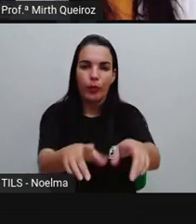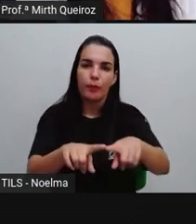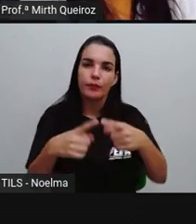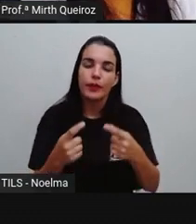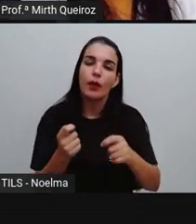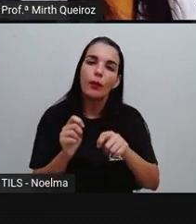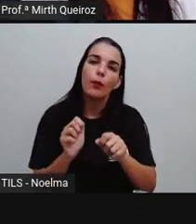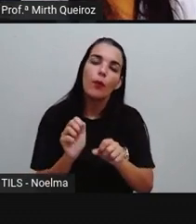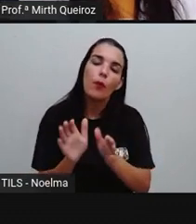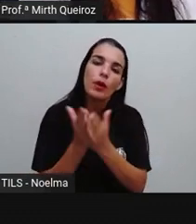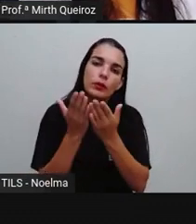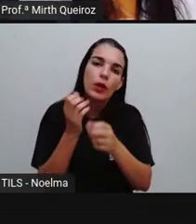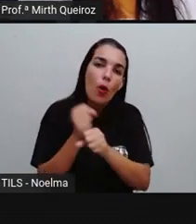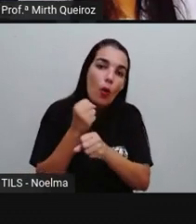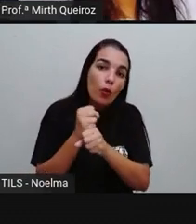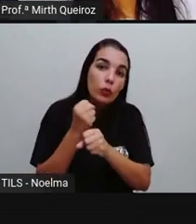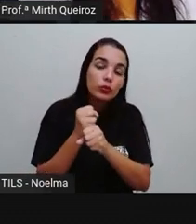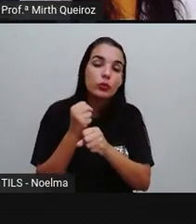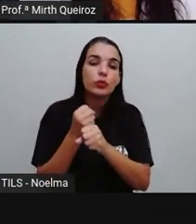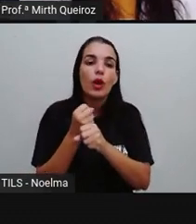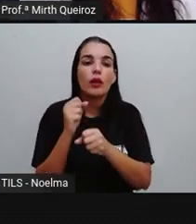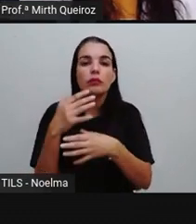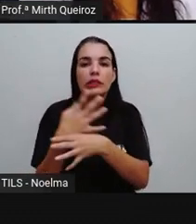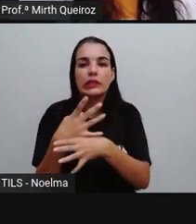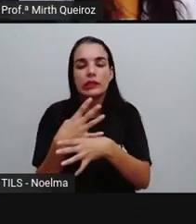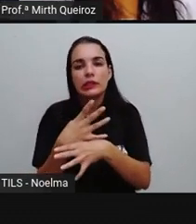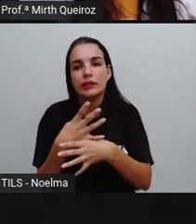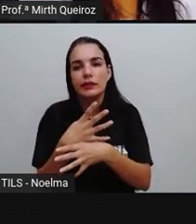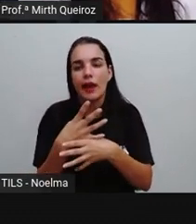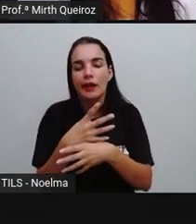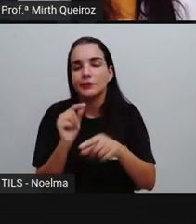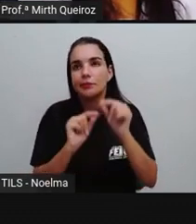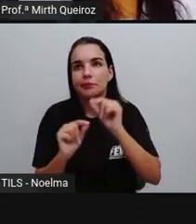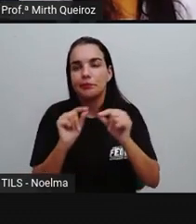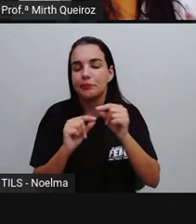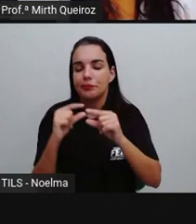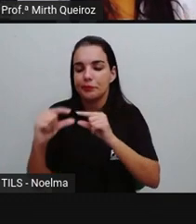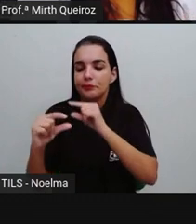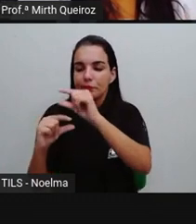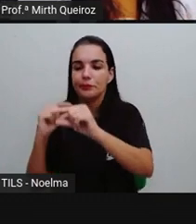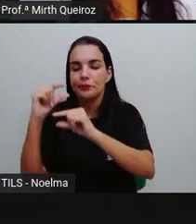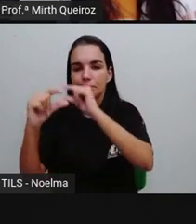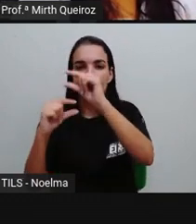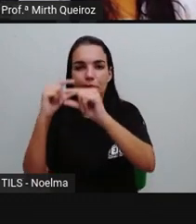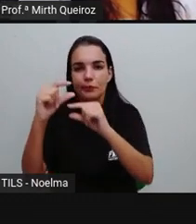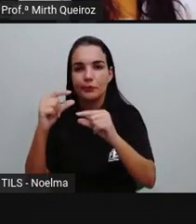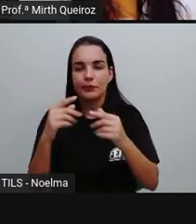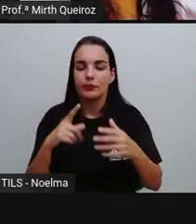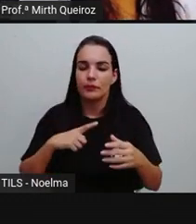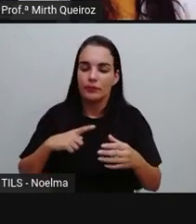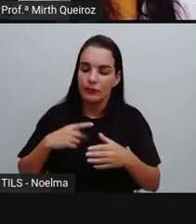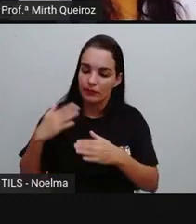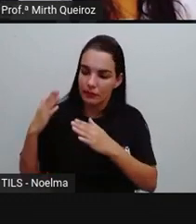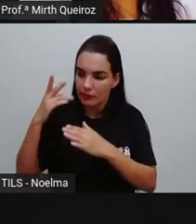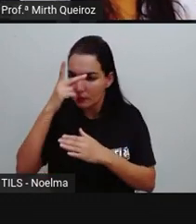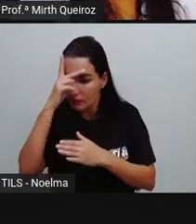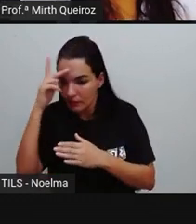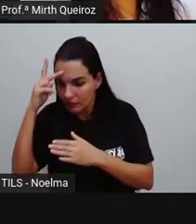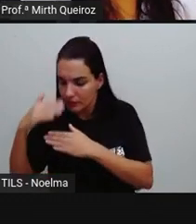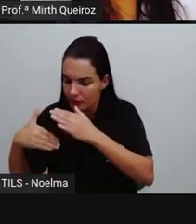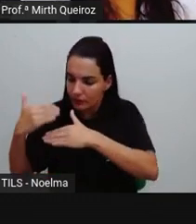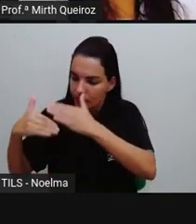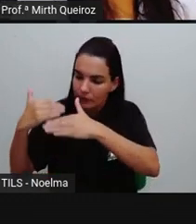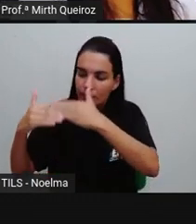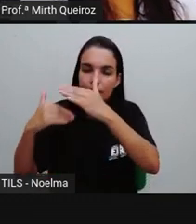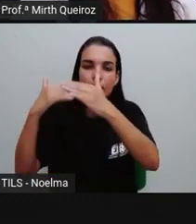quando se constrói, né? Ou uma cidade que ela é construída aí aos poucos, conforme as pessoas vão construindo ali,